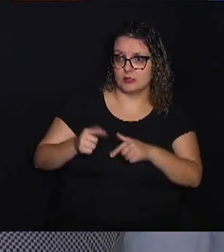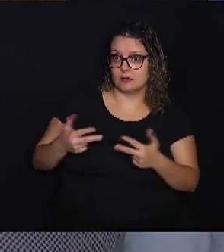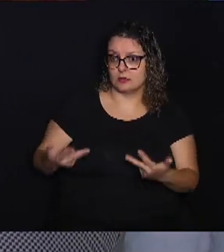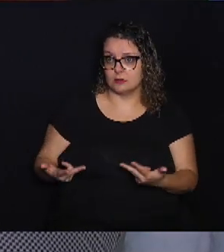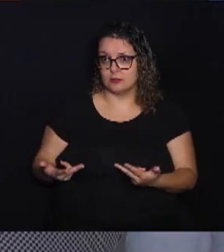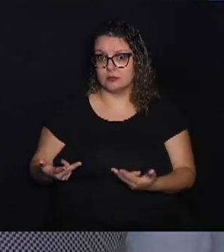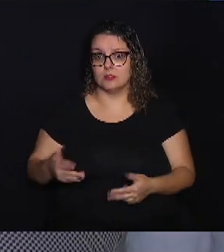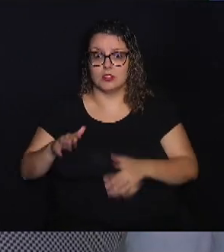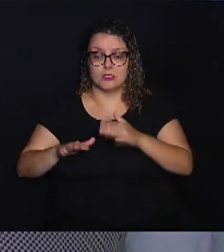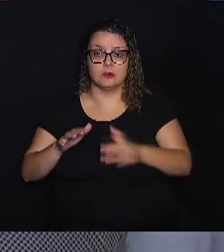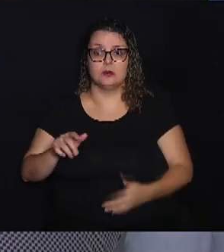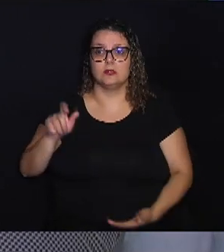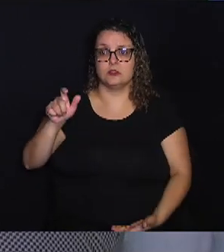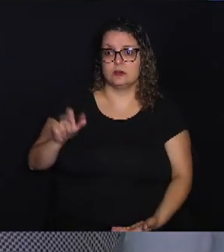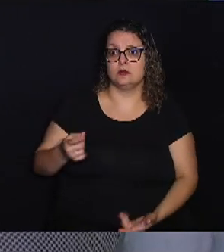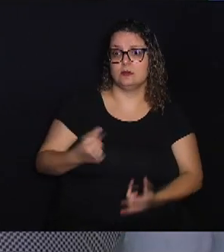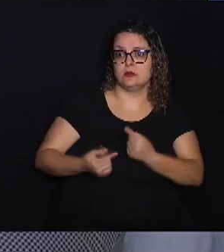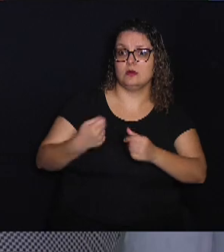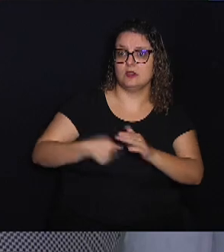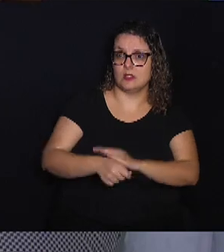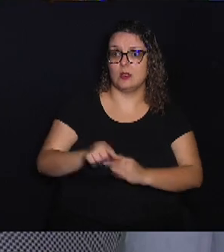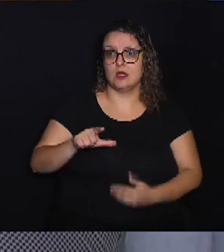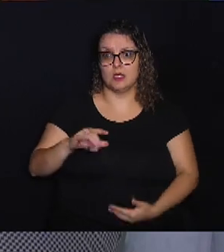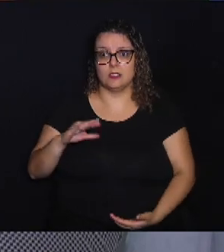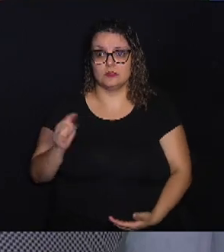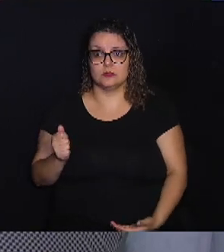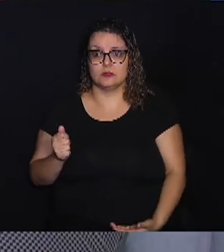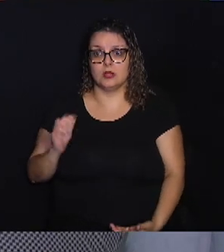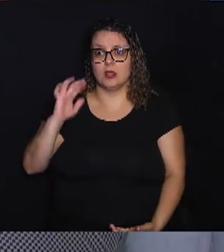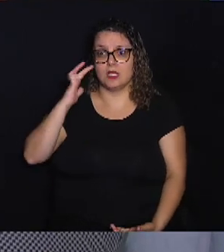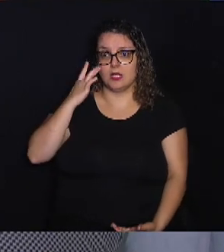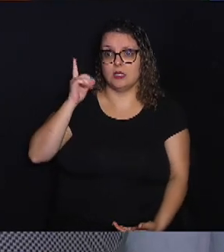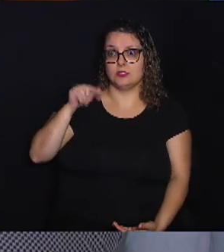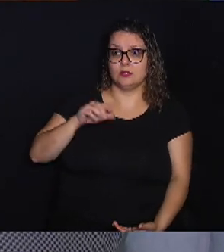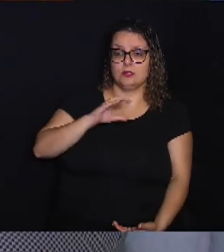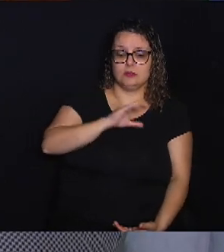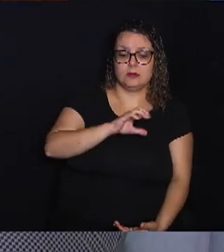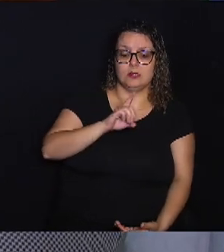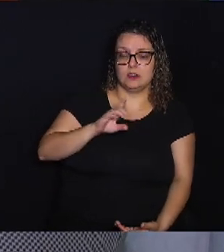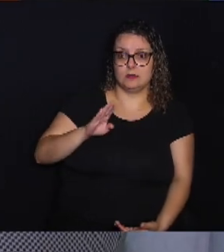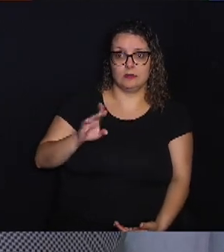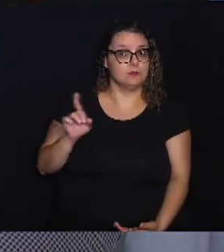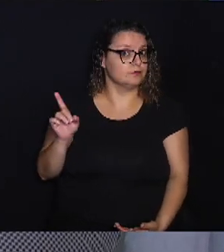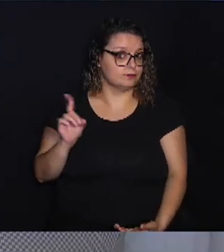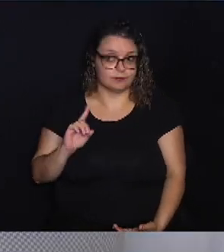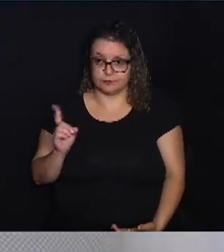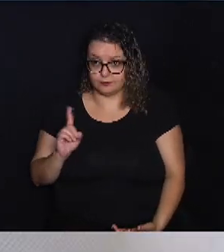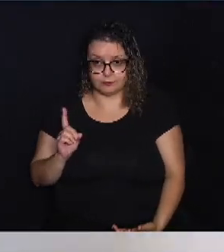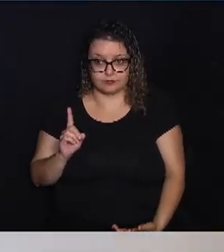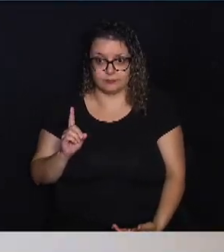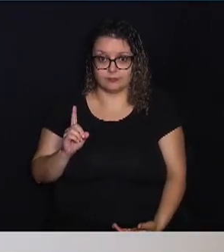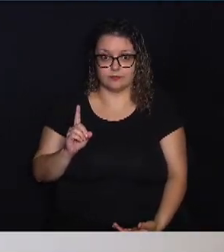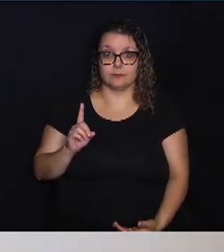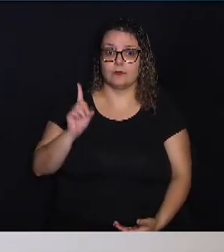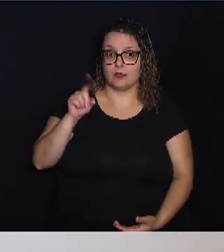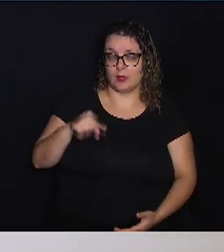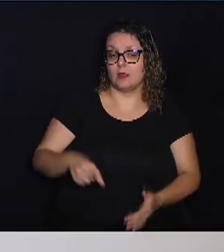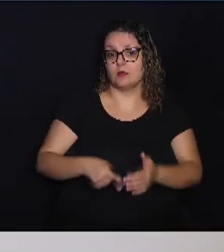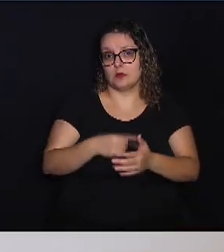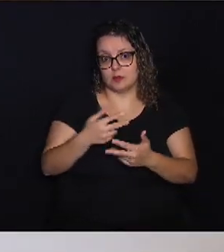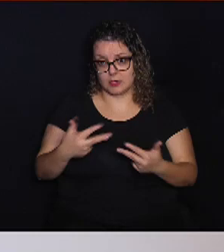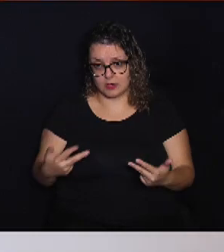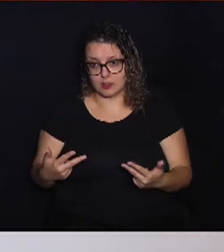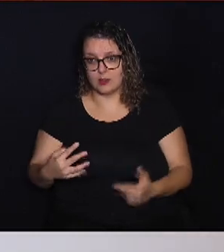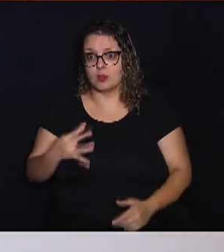Às vezes, a pessoa investe em um LCA achando que é um CDB. E não é. Então, essa é a primeira coisa. Você